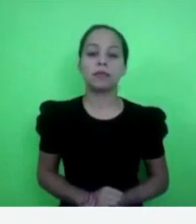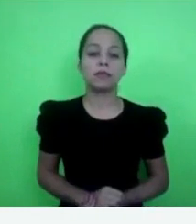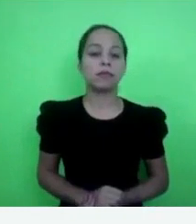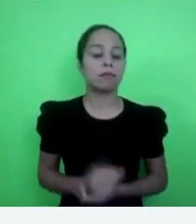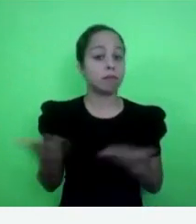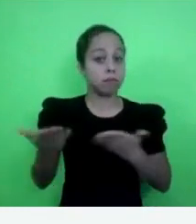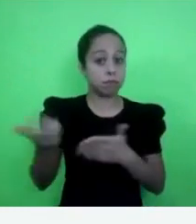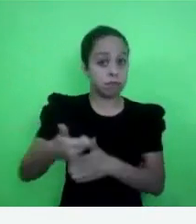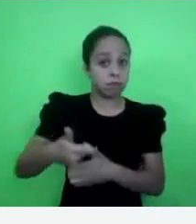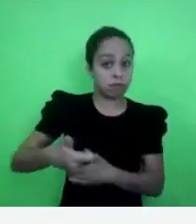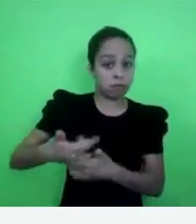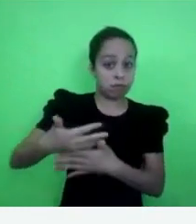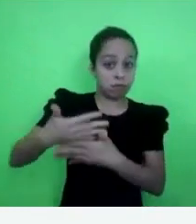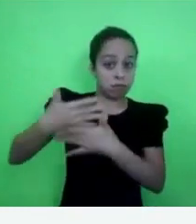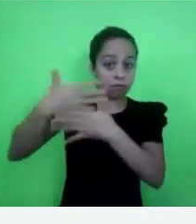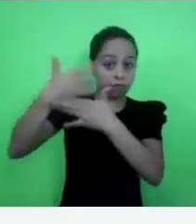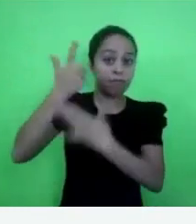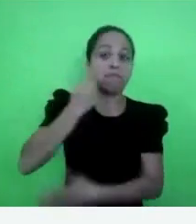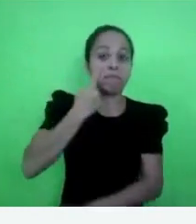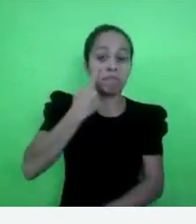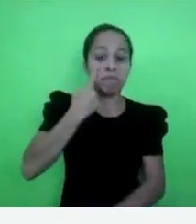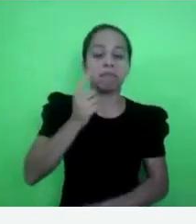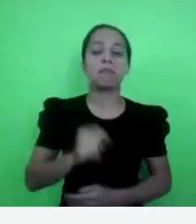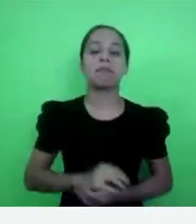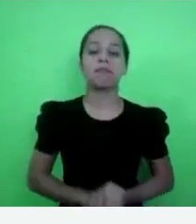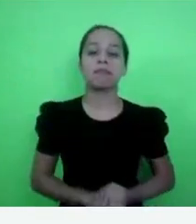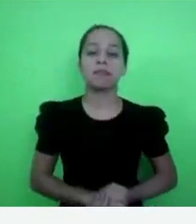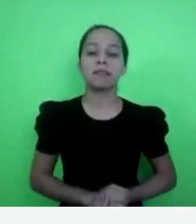Vamos, então, gerar a lista.